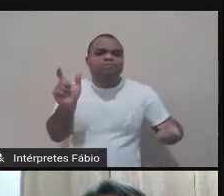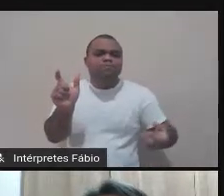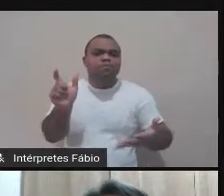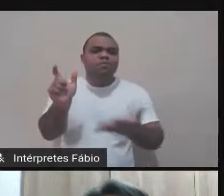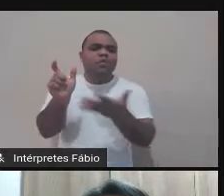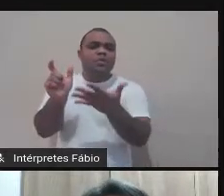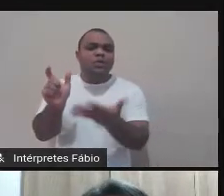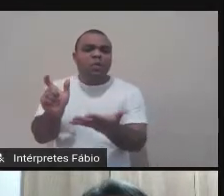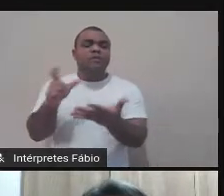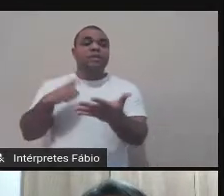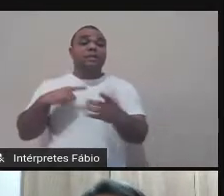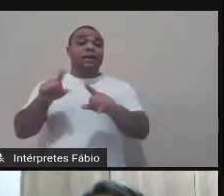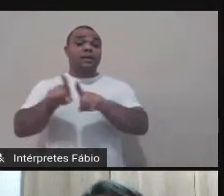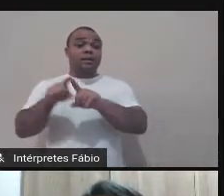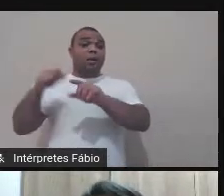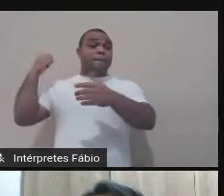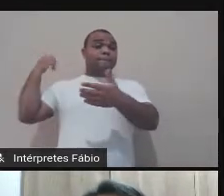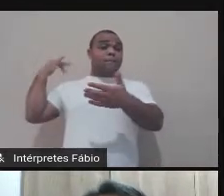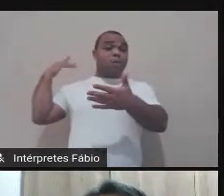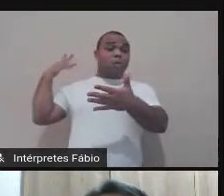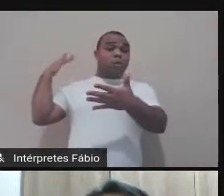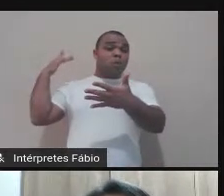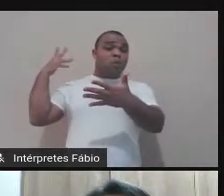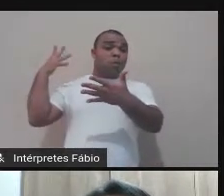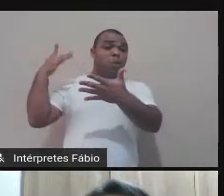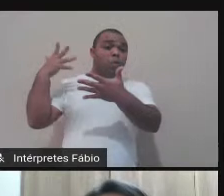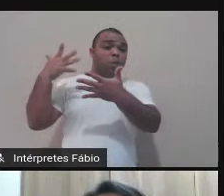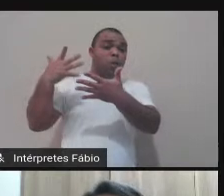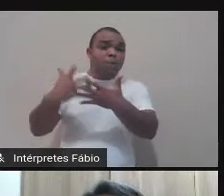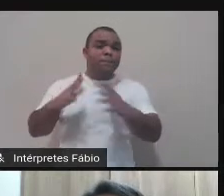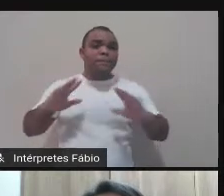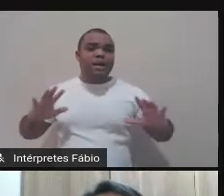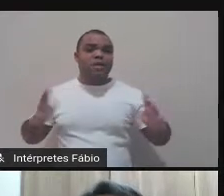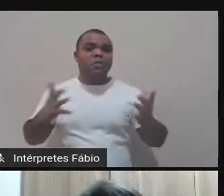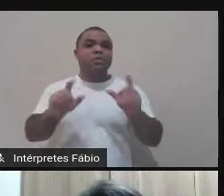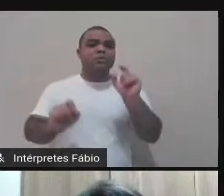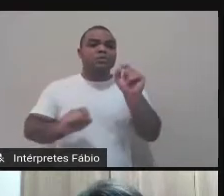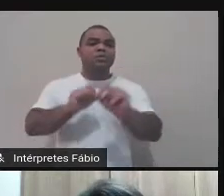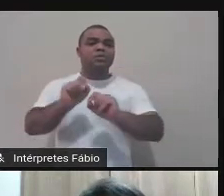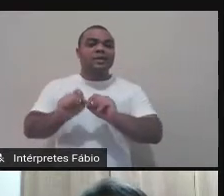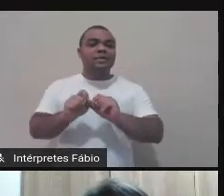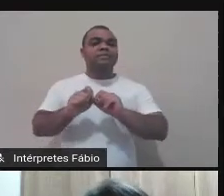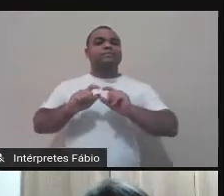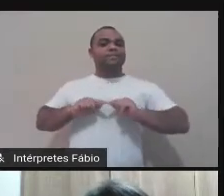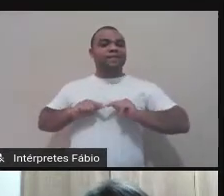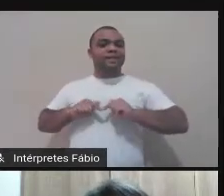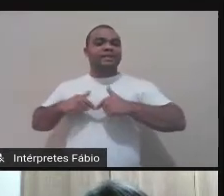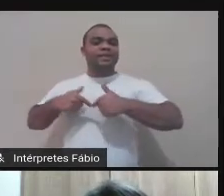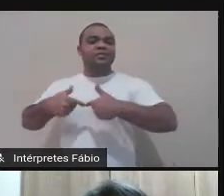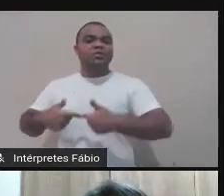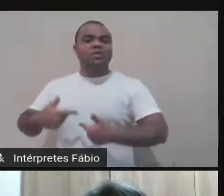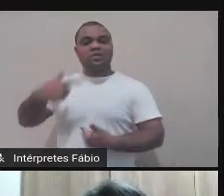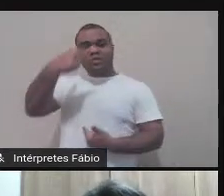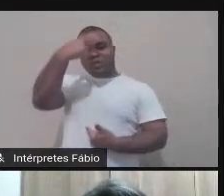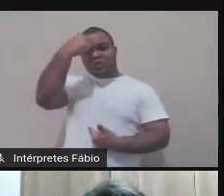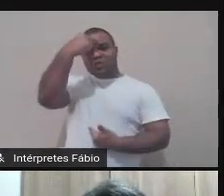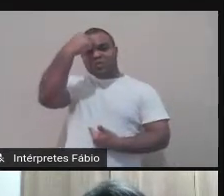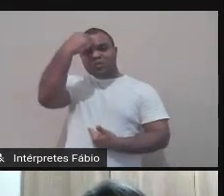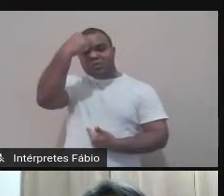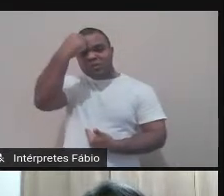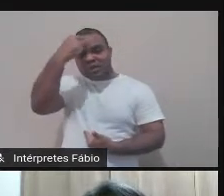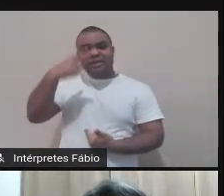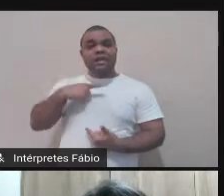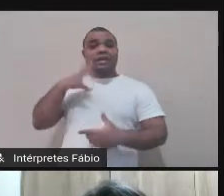épocas, tanto na vida cotidiana quanto nas atividades culturais que chamamos arte. Segundo a